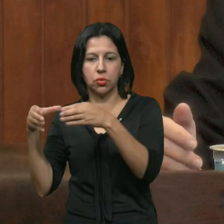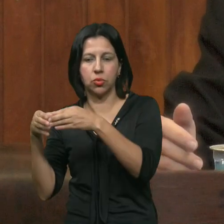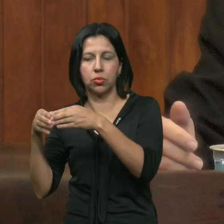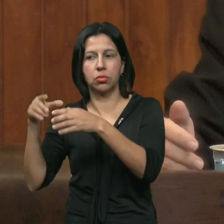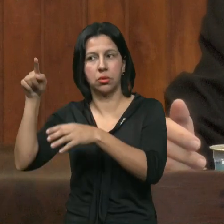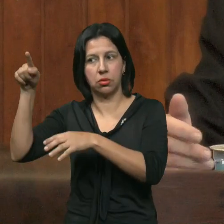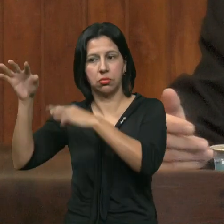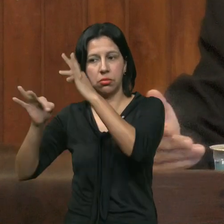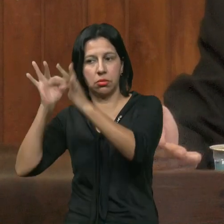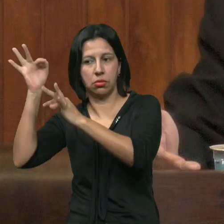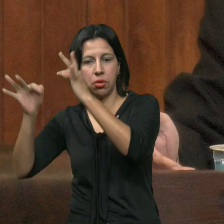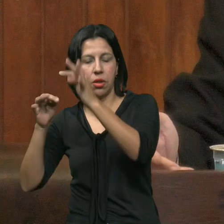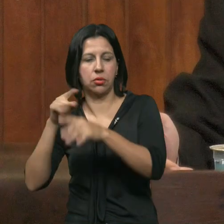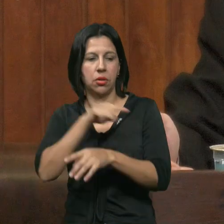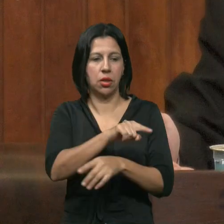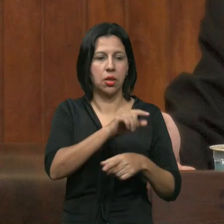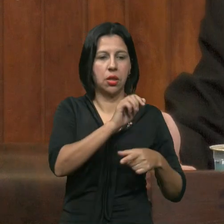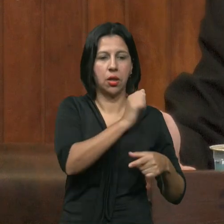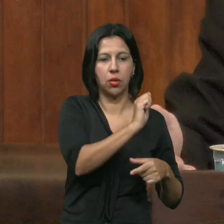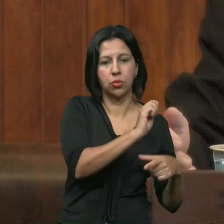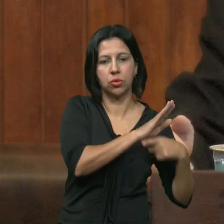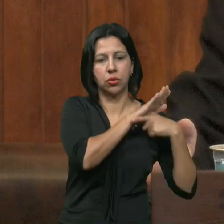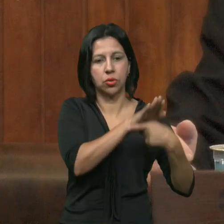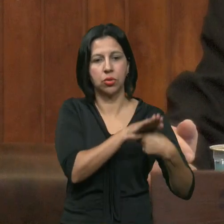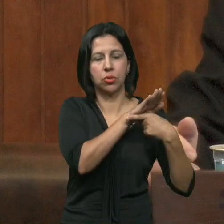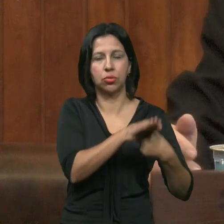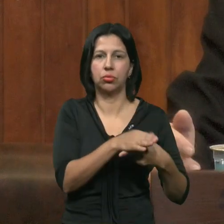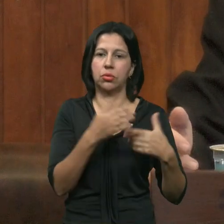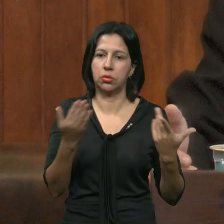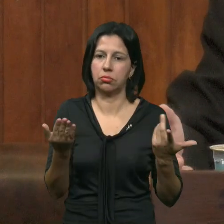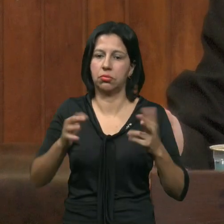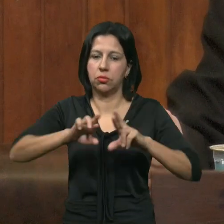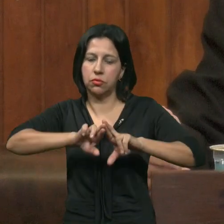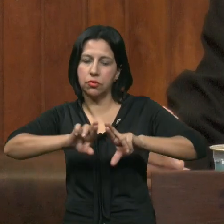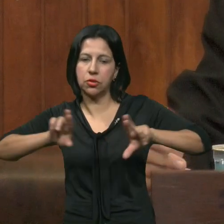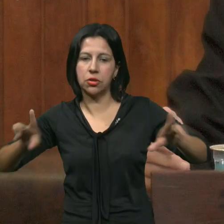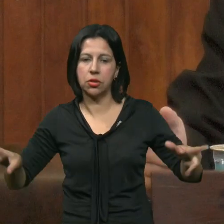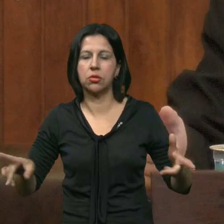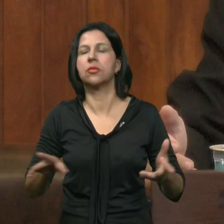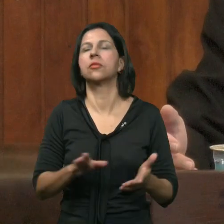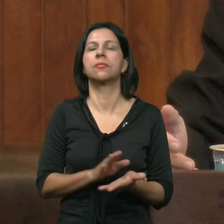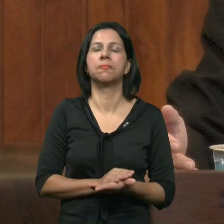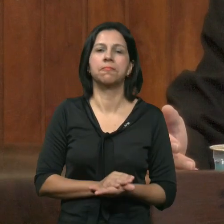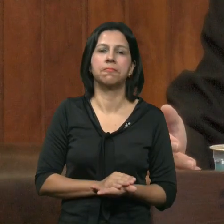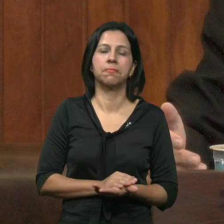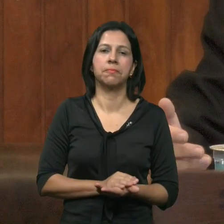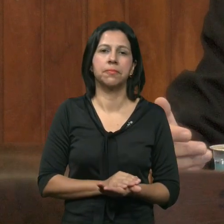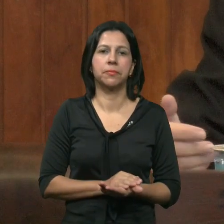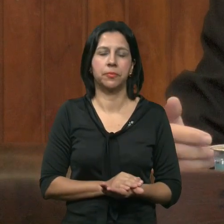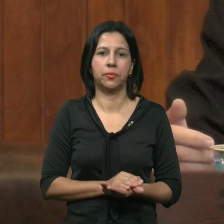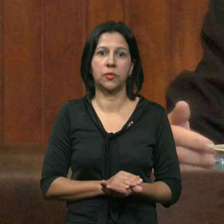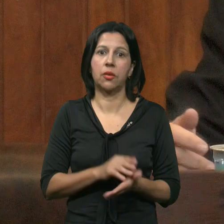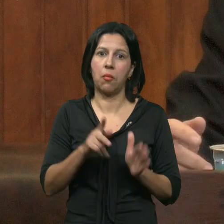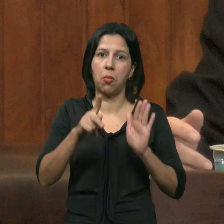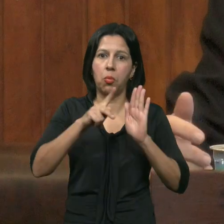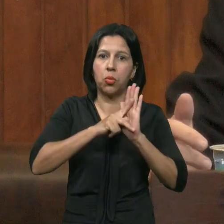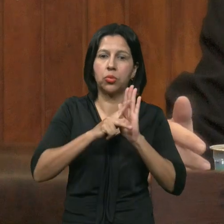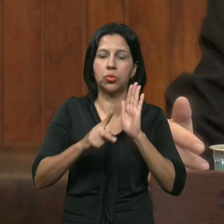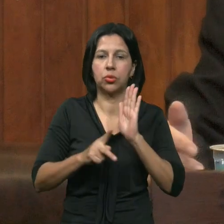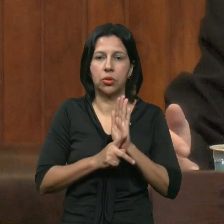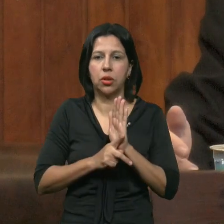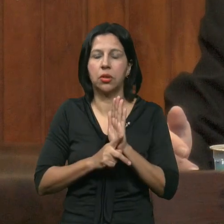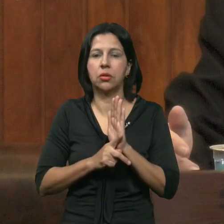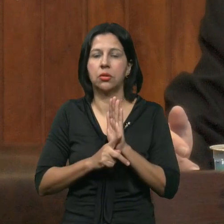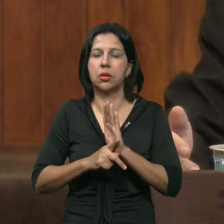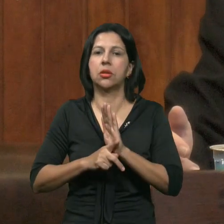técnico Para o auxiliar De enfermagem Então na realidade Esse projeto Sem